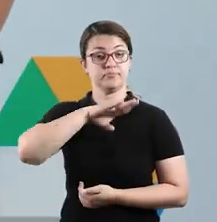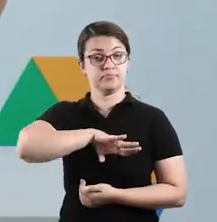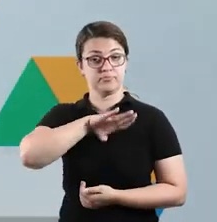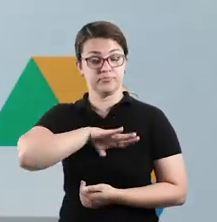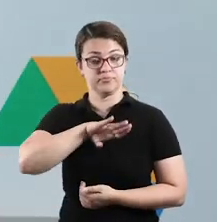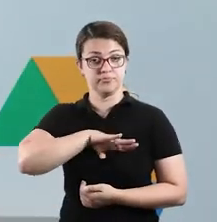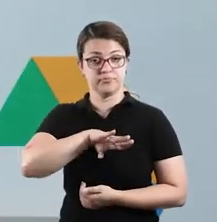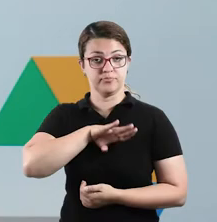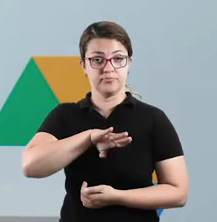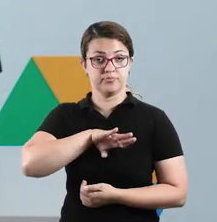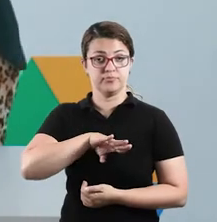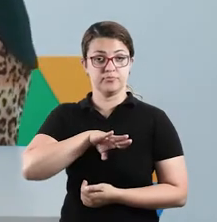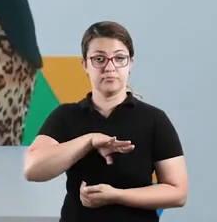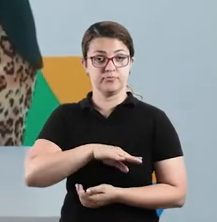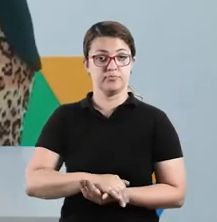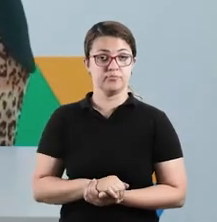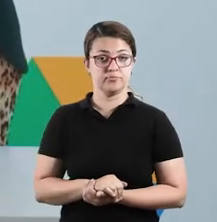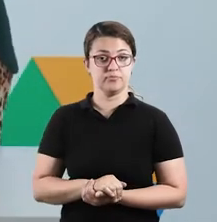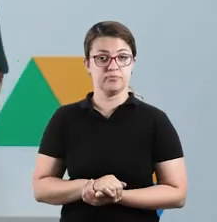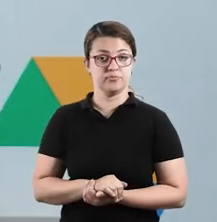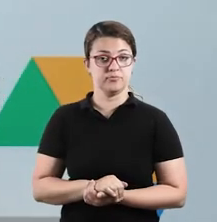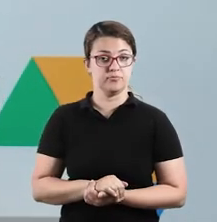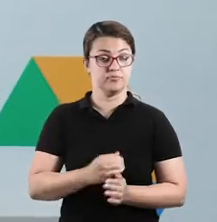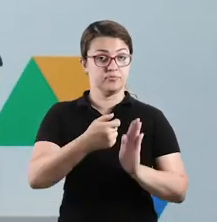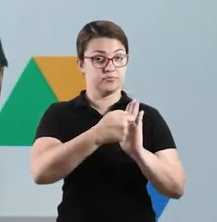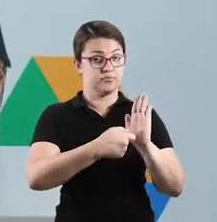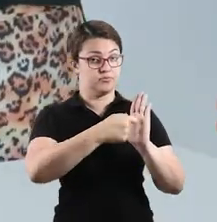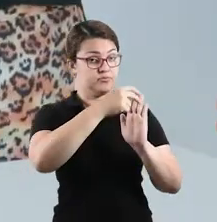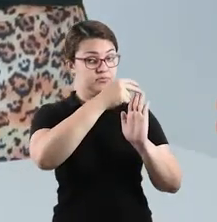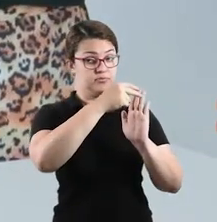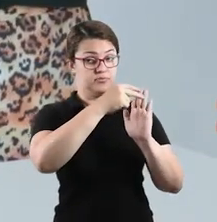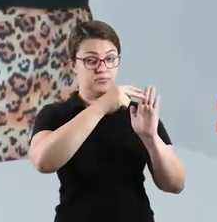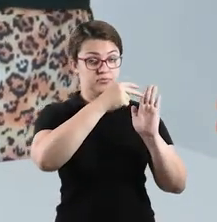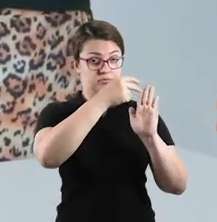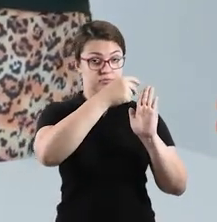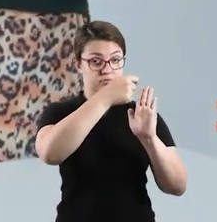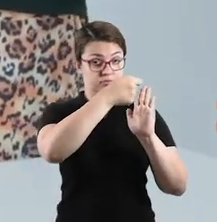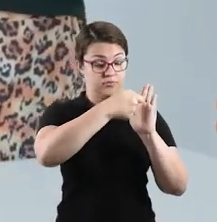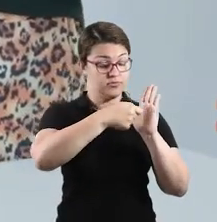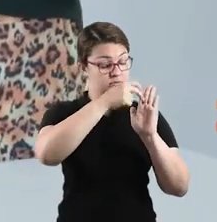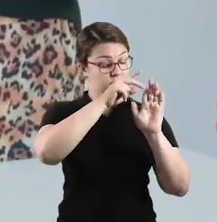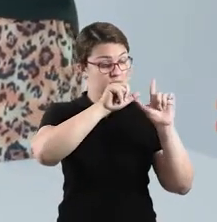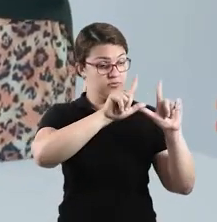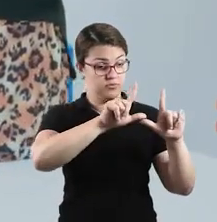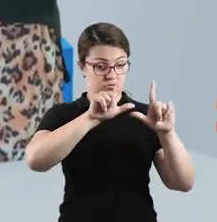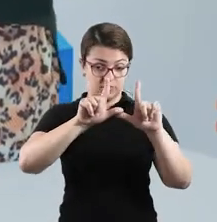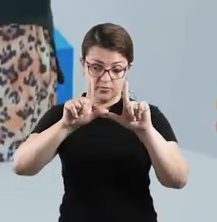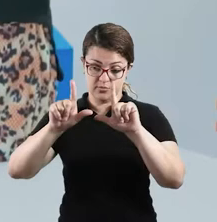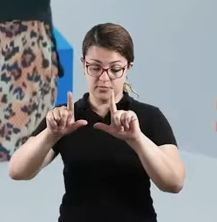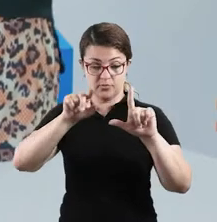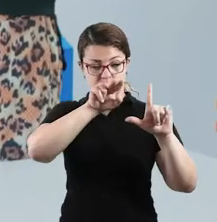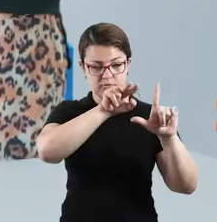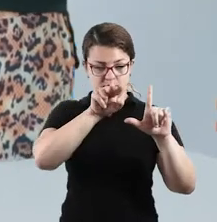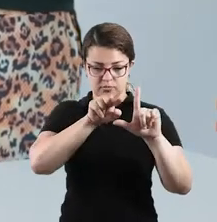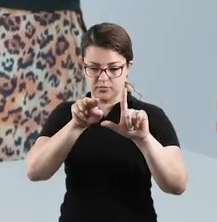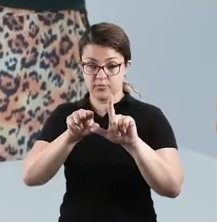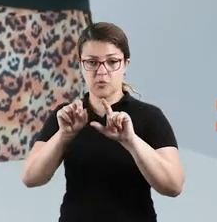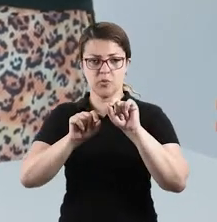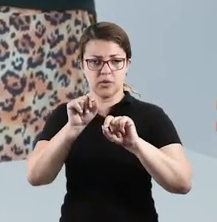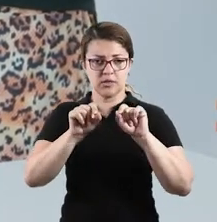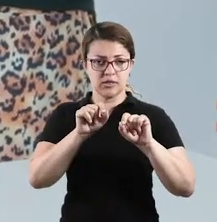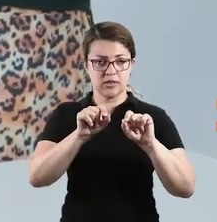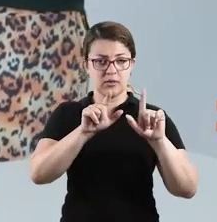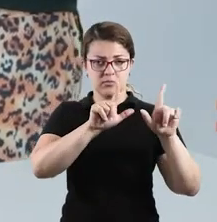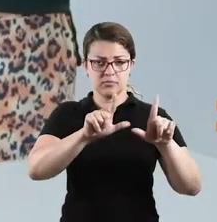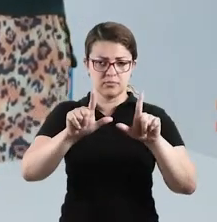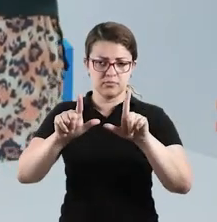Em língua portuguesa, nós vamos fazer a leitura e a interpretação de quadrinhos. Olha só, quadrinhos é uma forma de arte